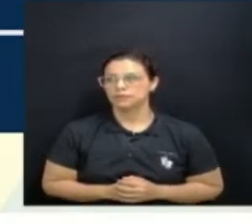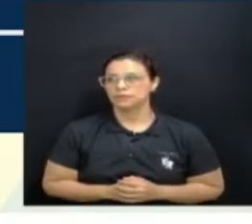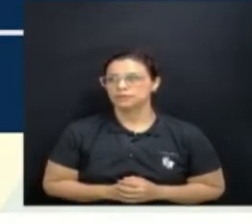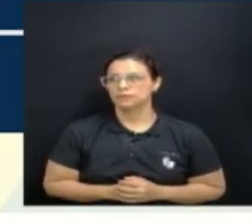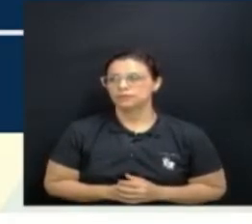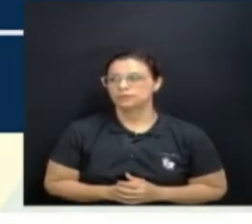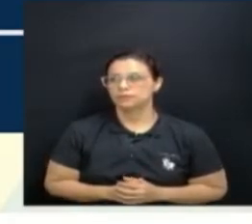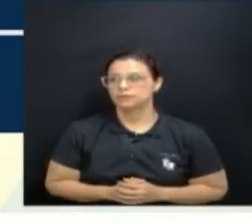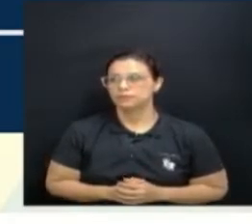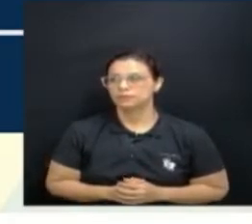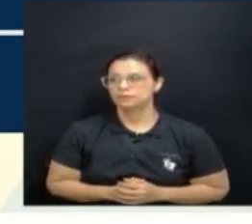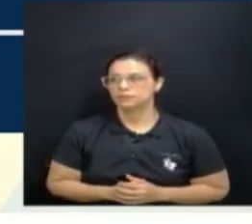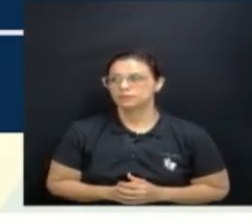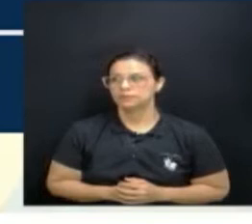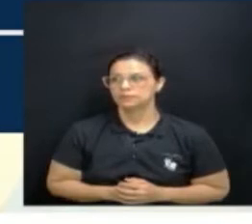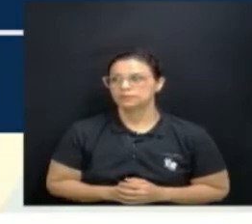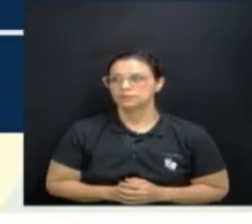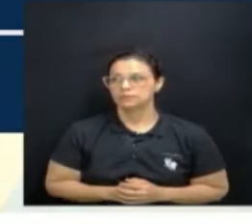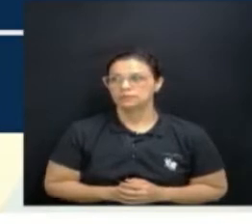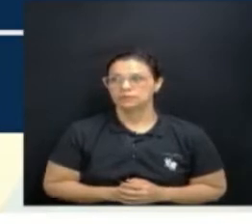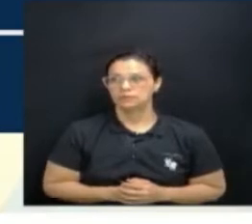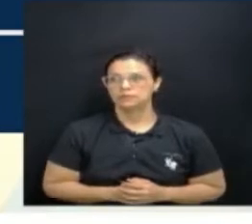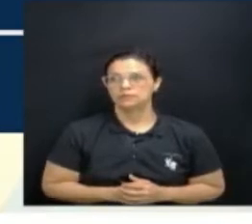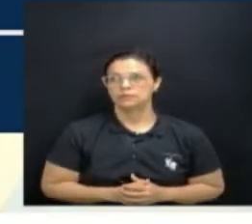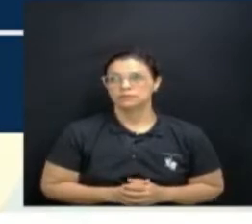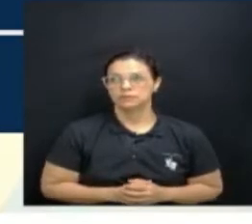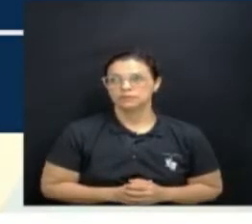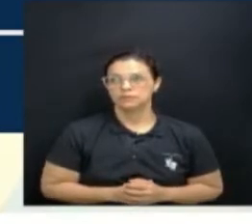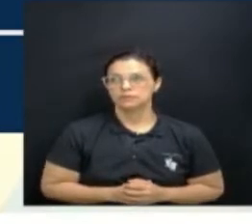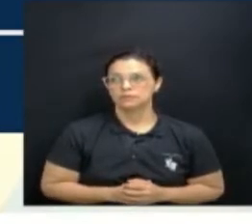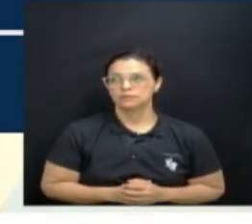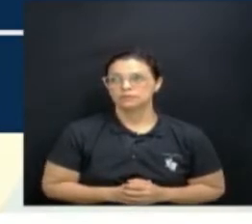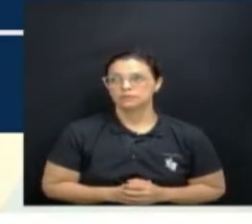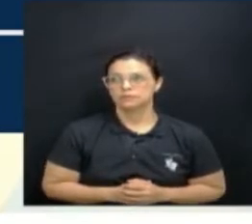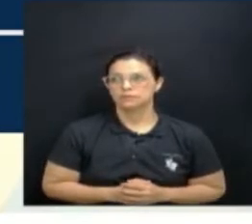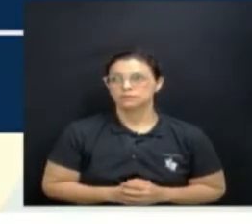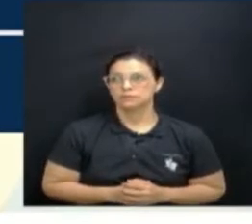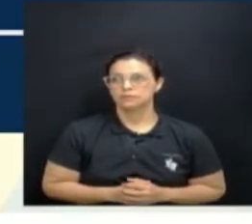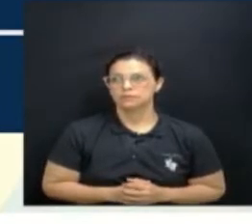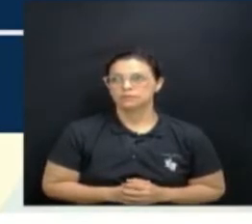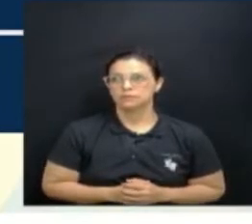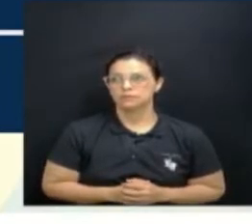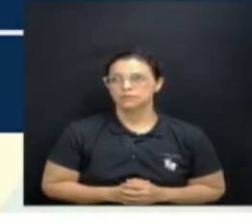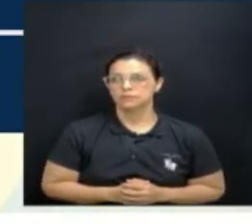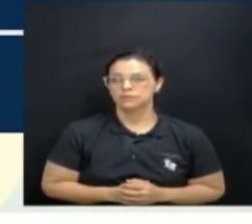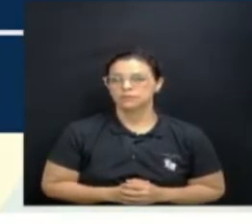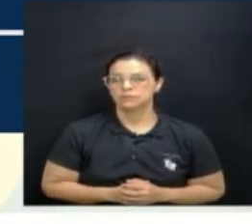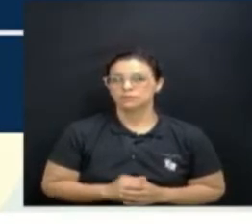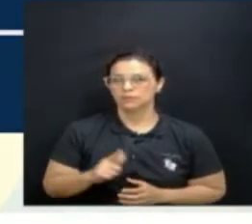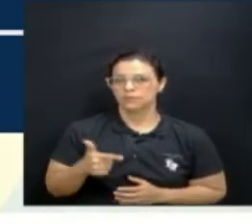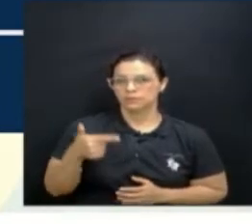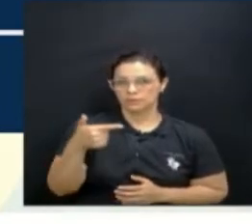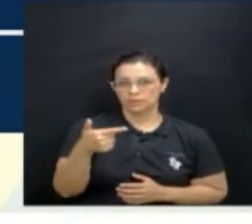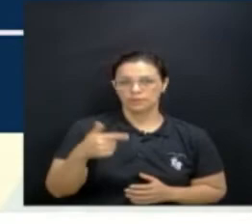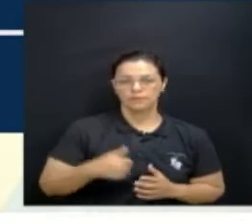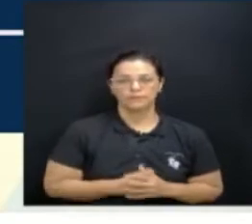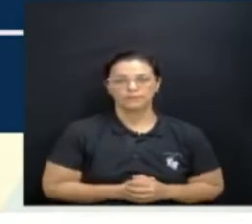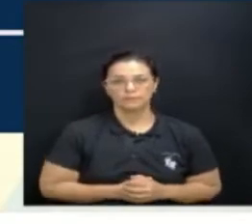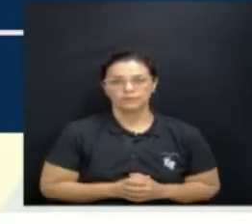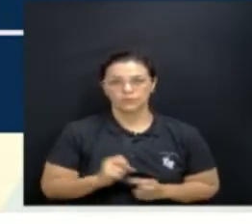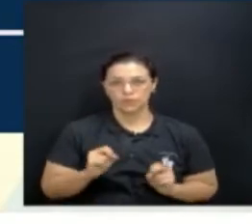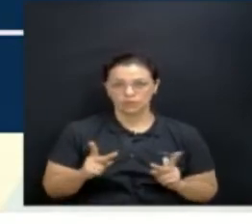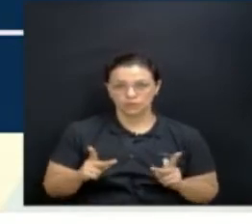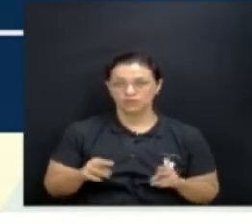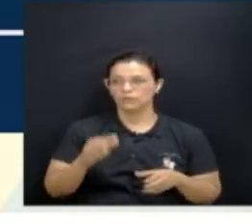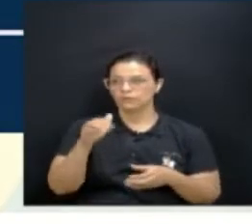no Conselho Estadual de Segurança Pública e Defesa Social. A garantia do pagamento do benefício aos agentes se deu através